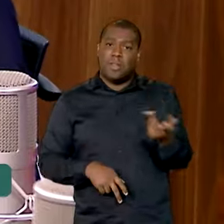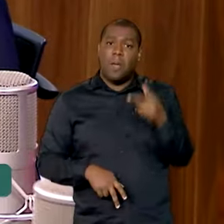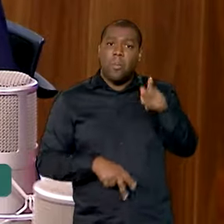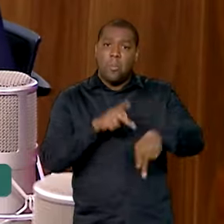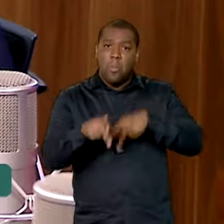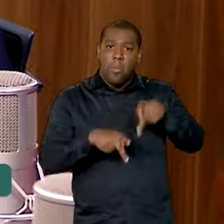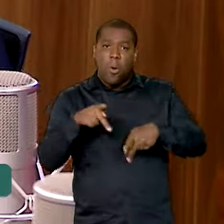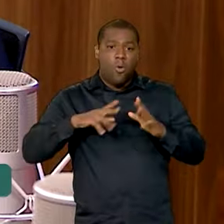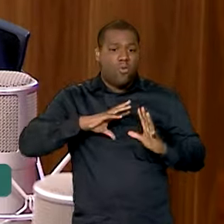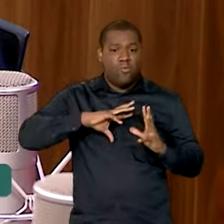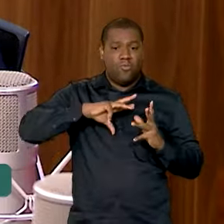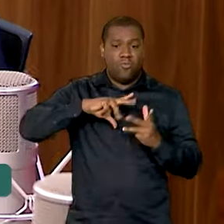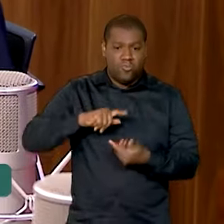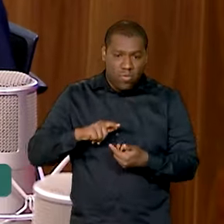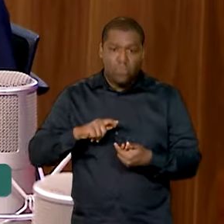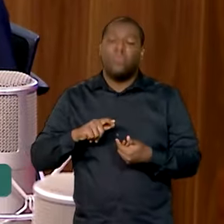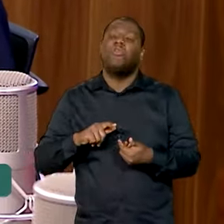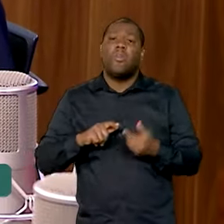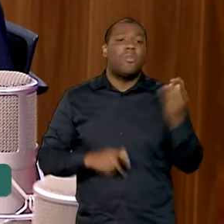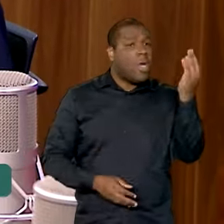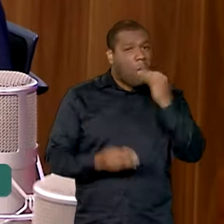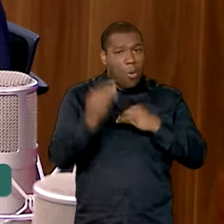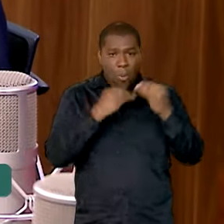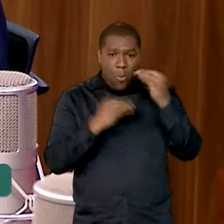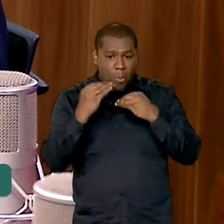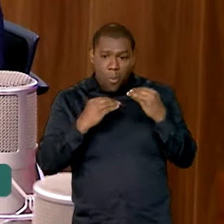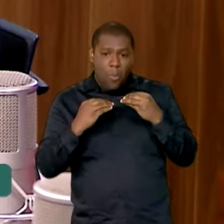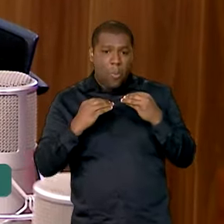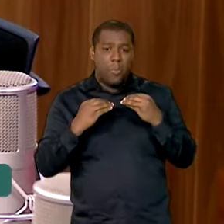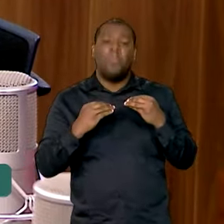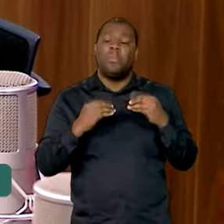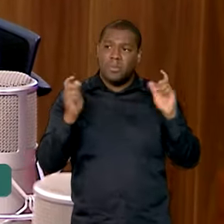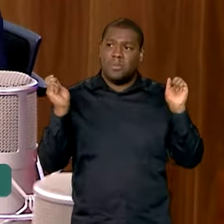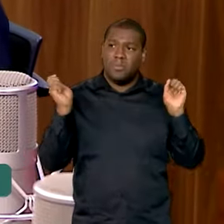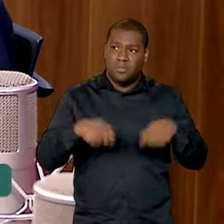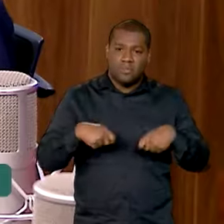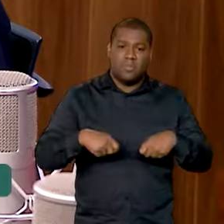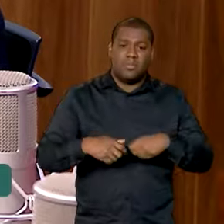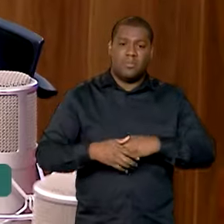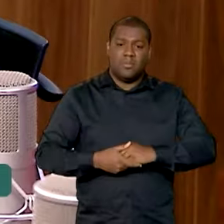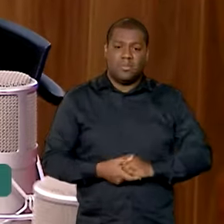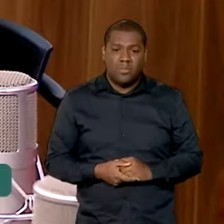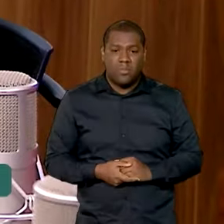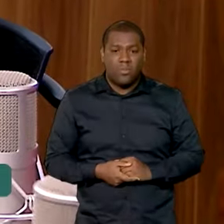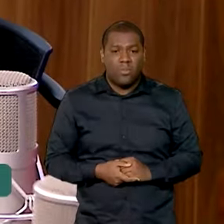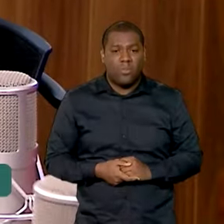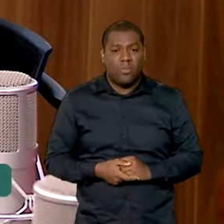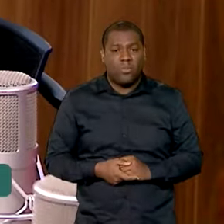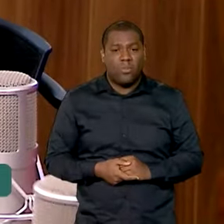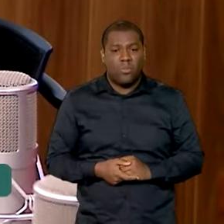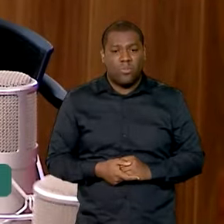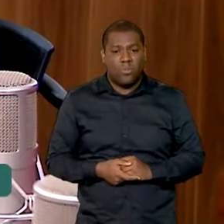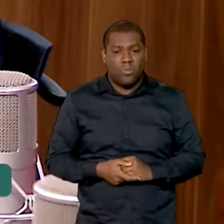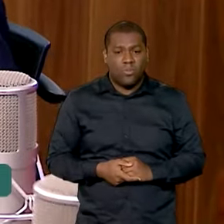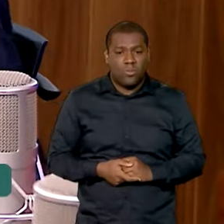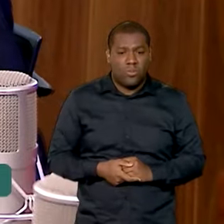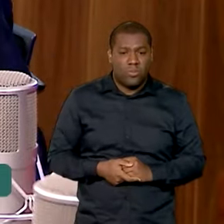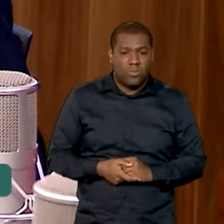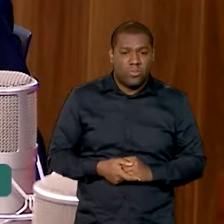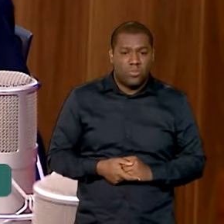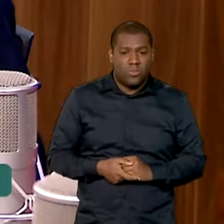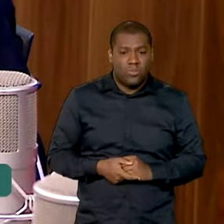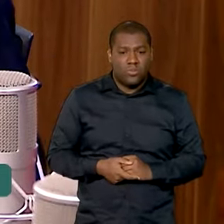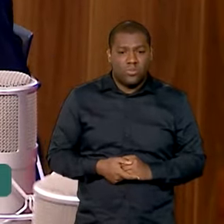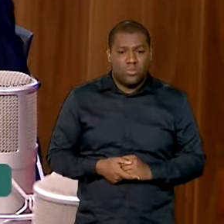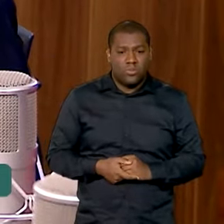problema é que você tem uma parte que se perde entre a produção e o consumo e você tem uma parte que se perde porque o povo não